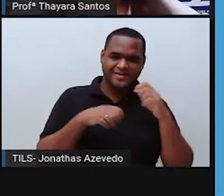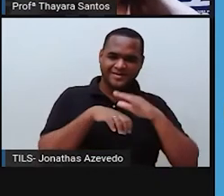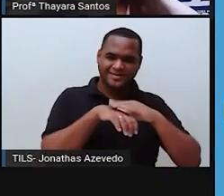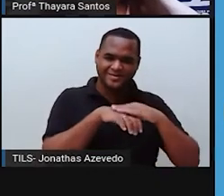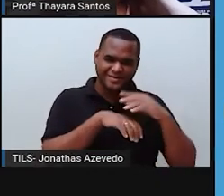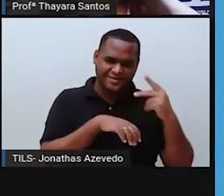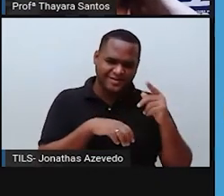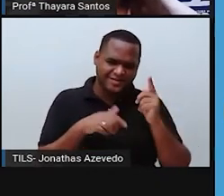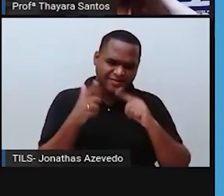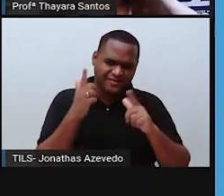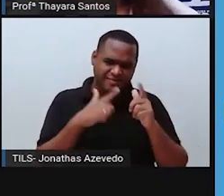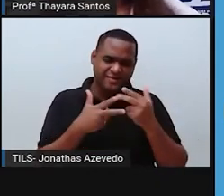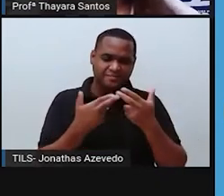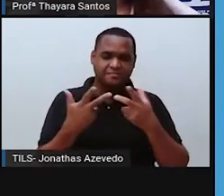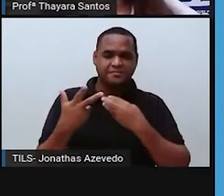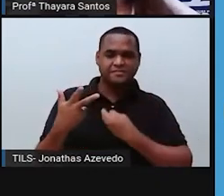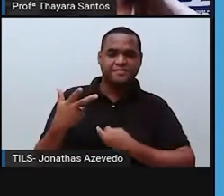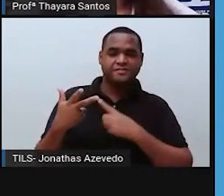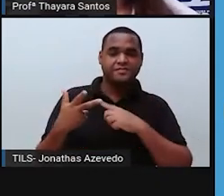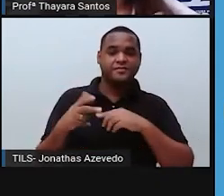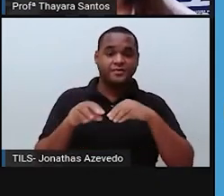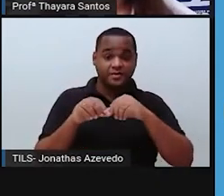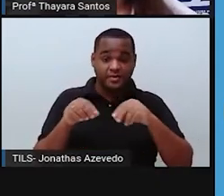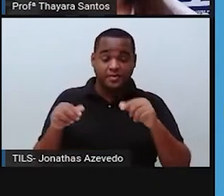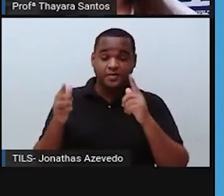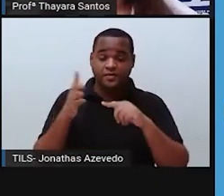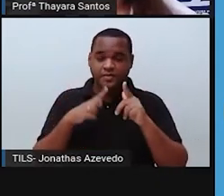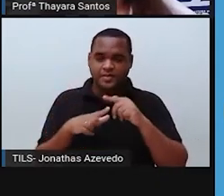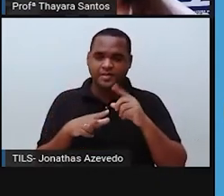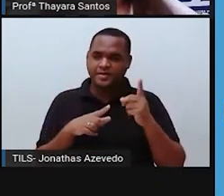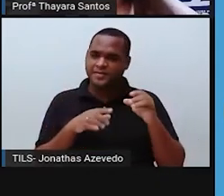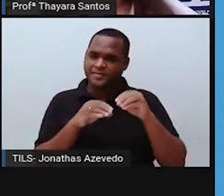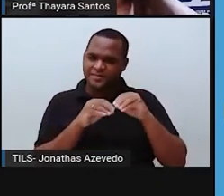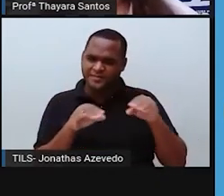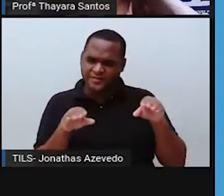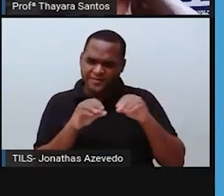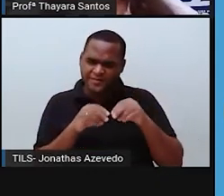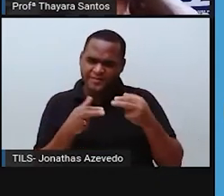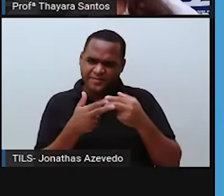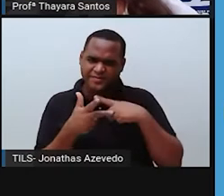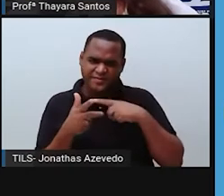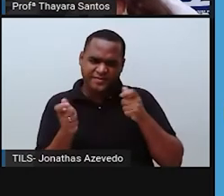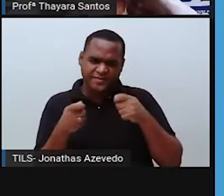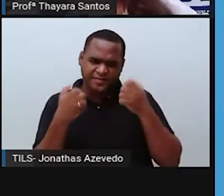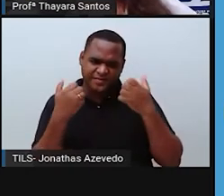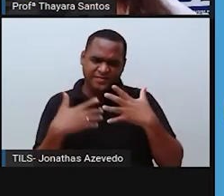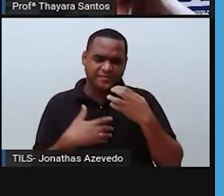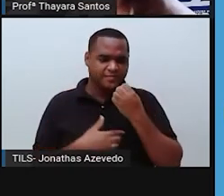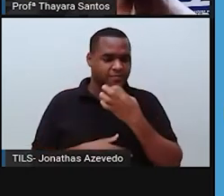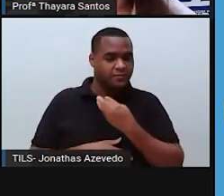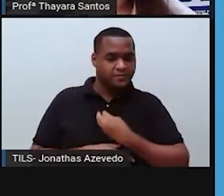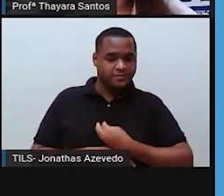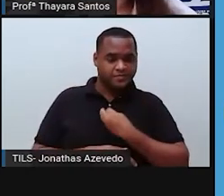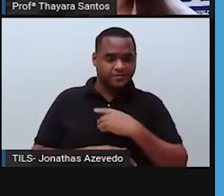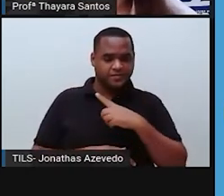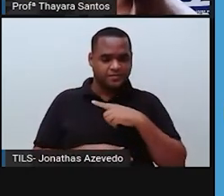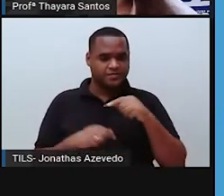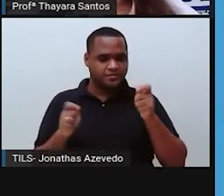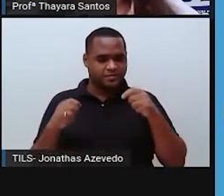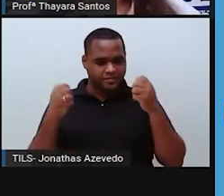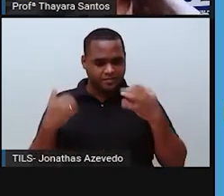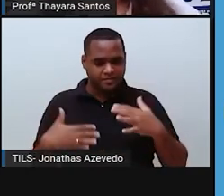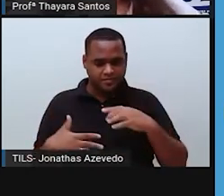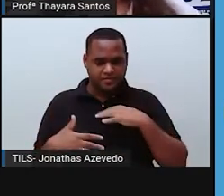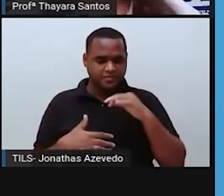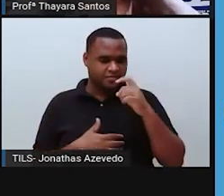consegue sobreviver aqui na Terra. Ela, além de fornecer os gases que são necessários à nossa sobrevivência, no nosso caso, a gente precisa do gás